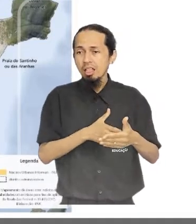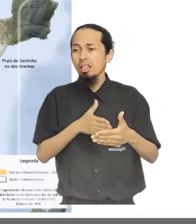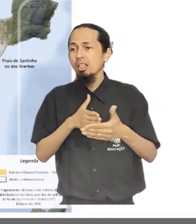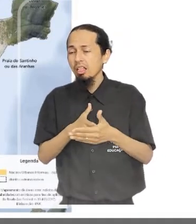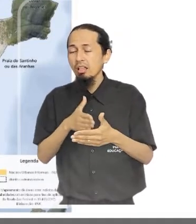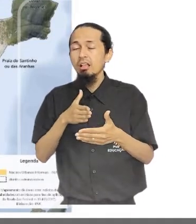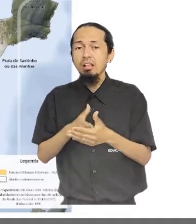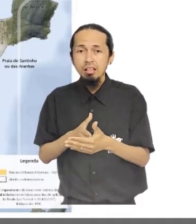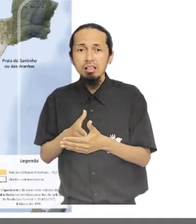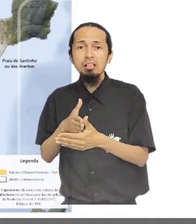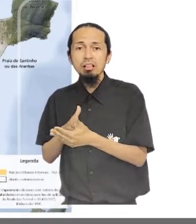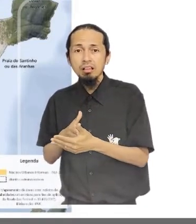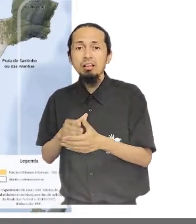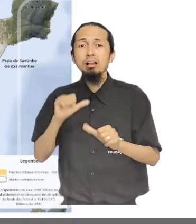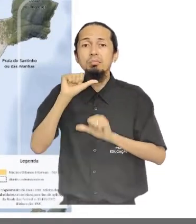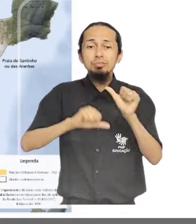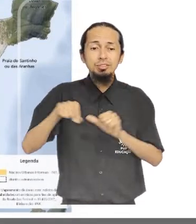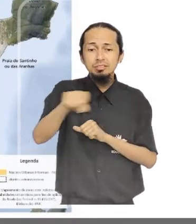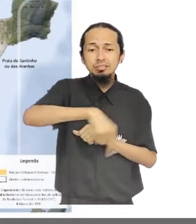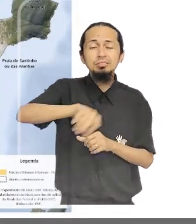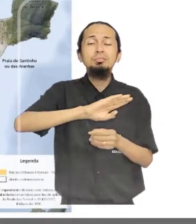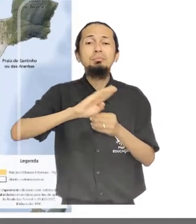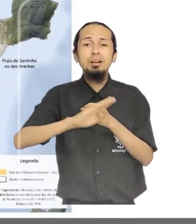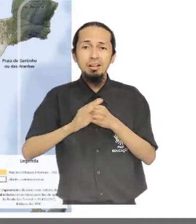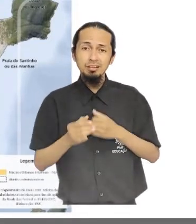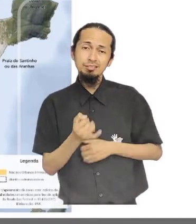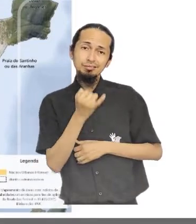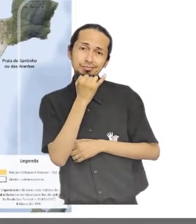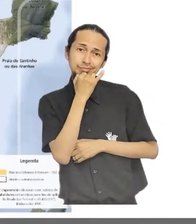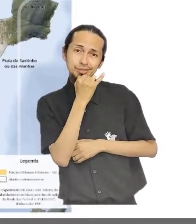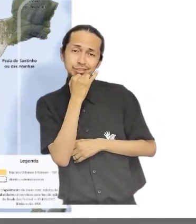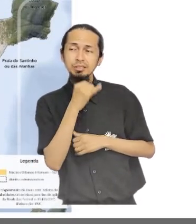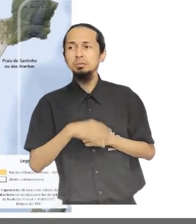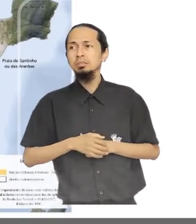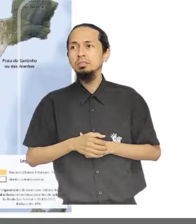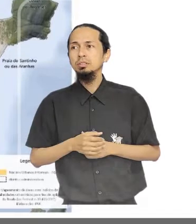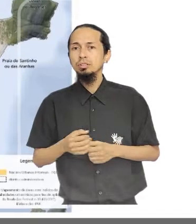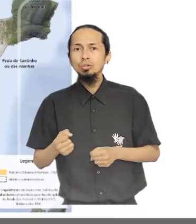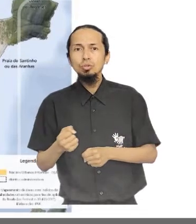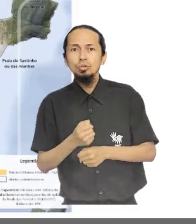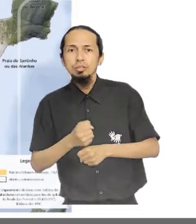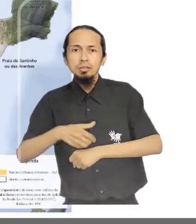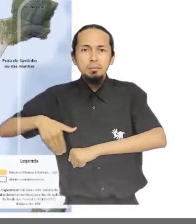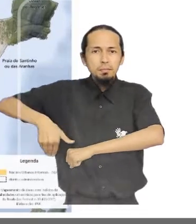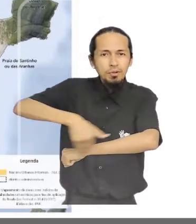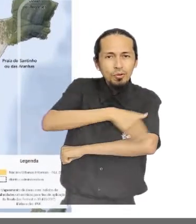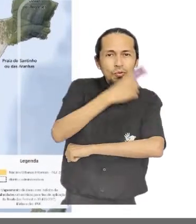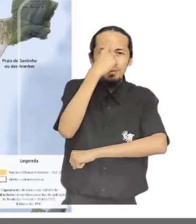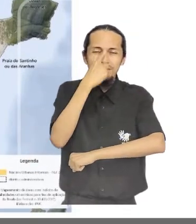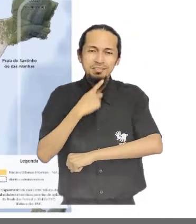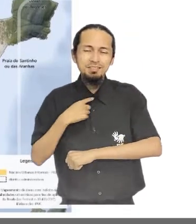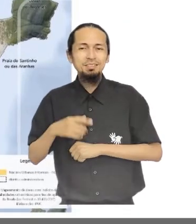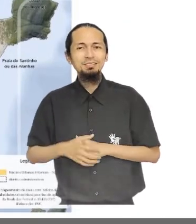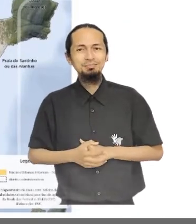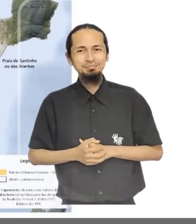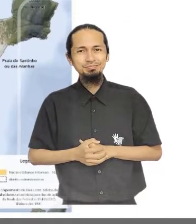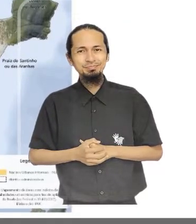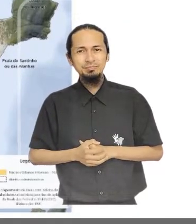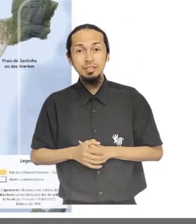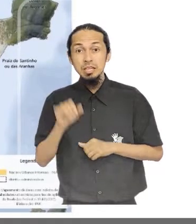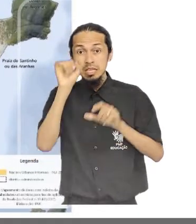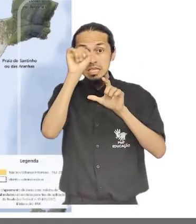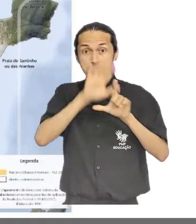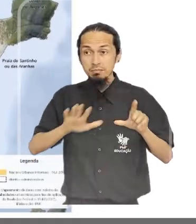limitado as condições que permitam a transformação dos bairros a partir, por exemplo, da implantação dos perfis viários.